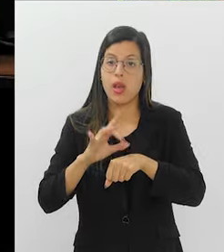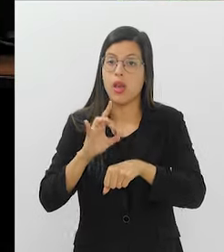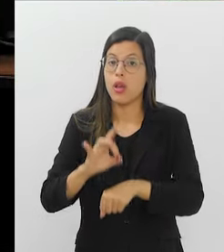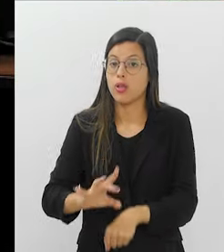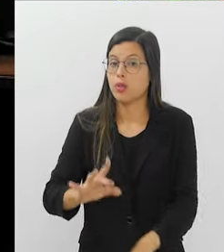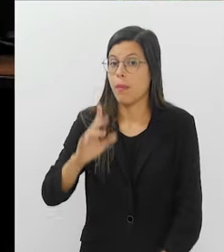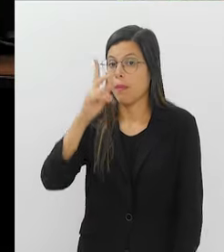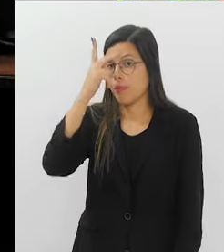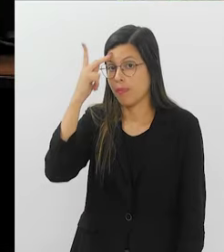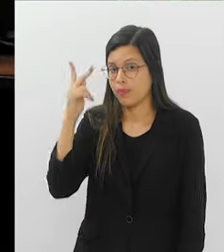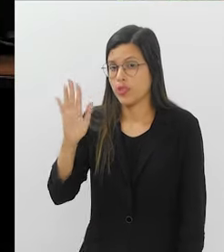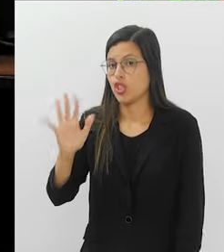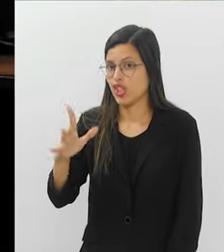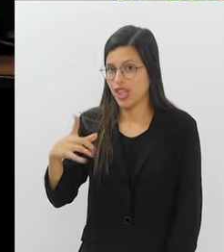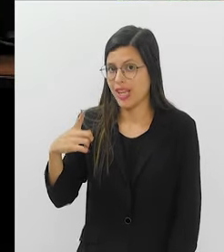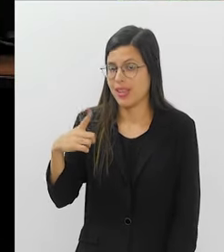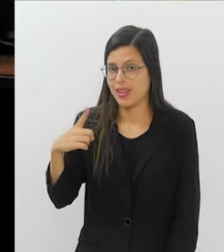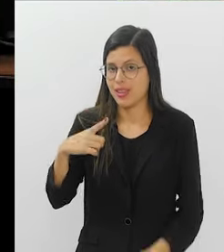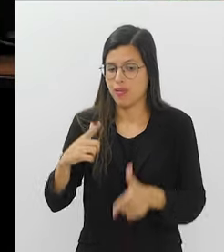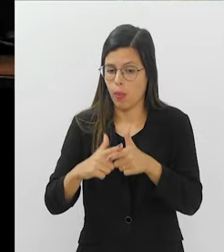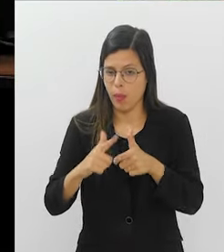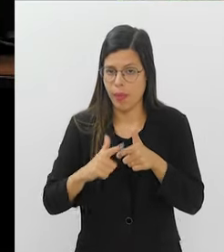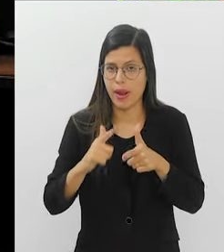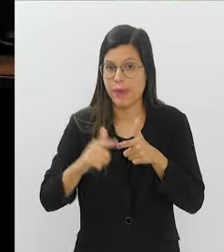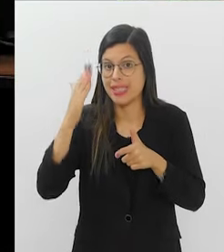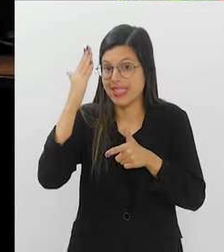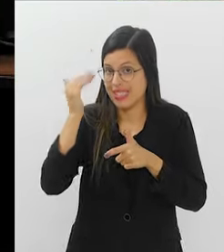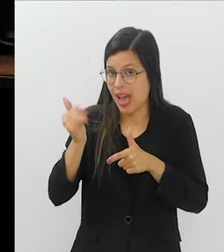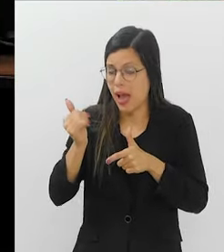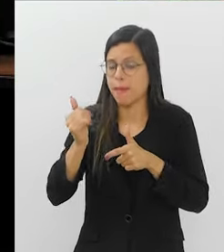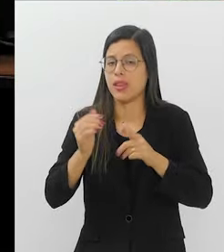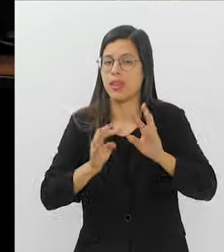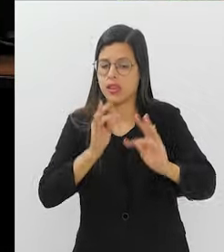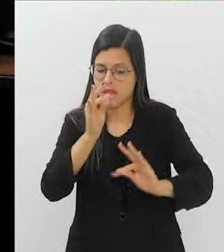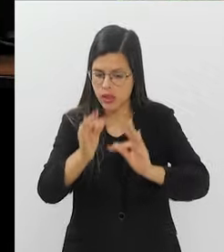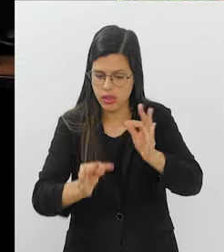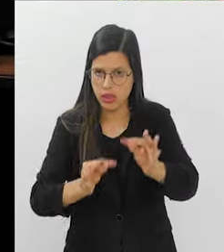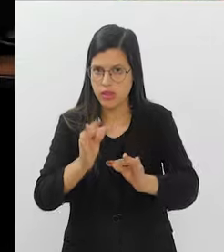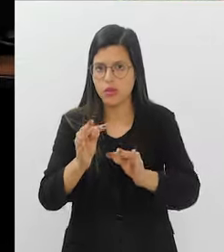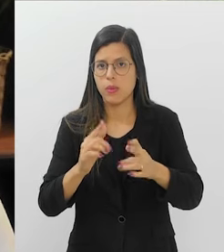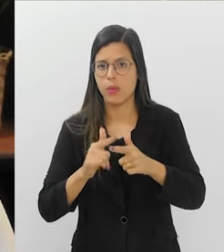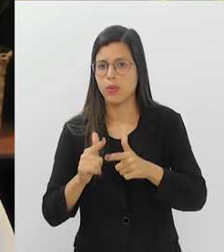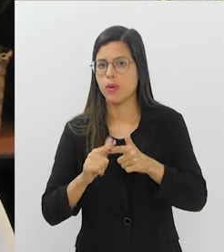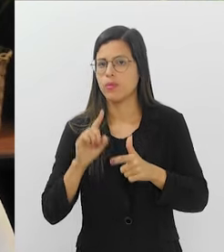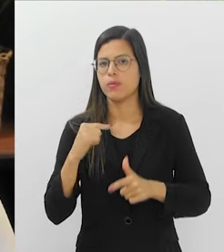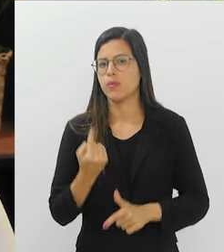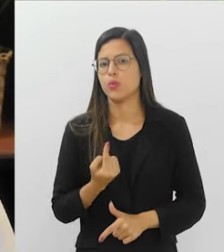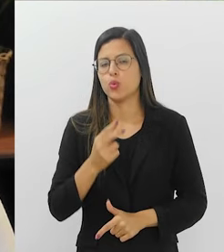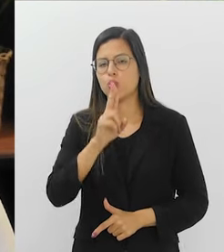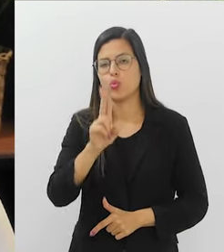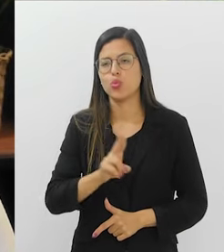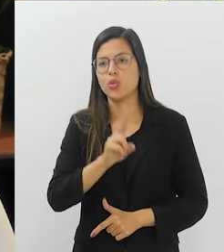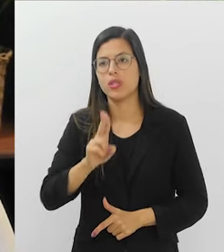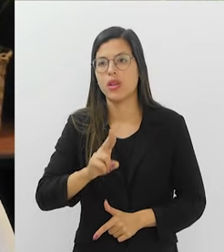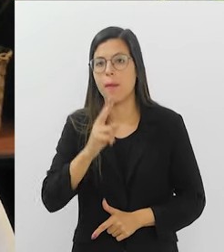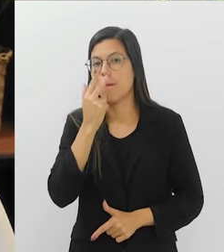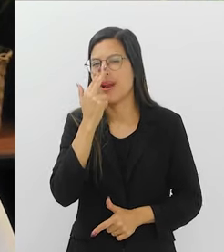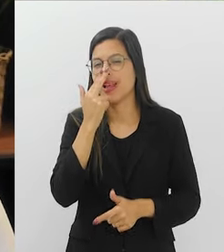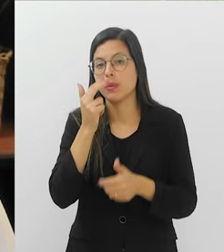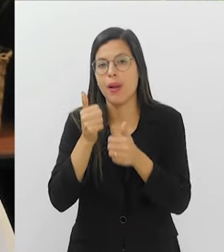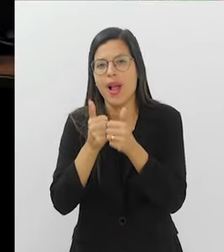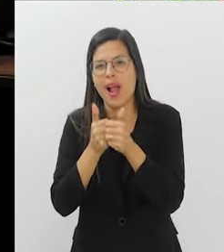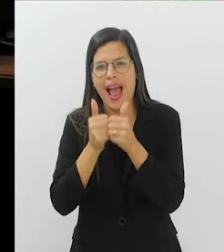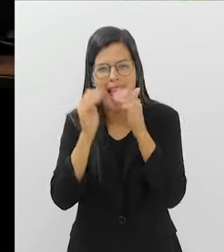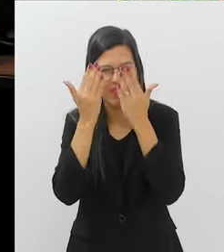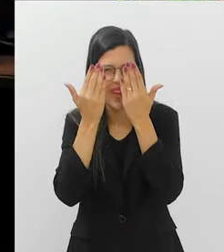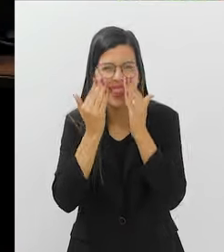é um exame para quem já tem o problema, para quem já está tratando o problema e a gente utiliza como uma